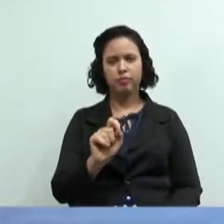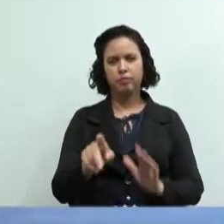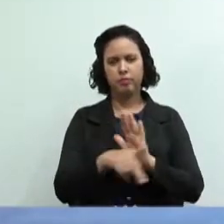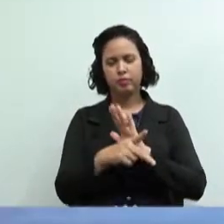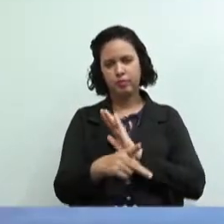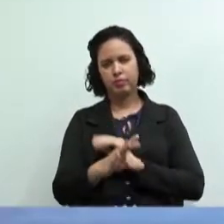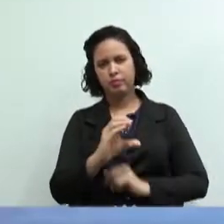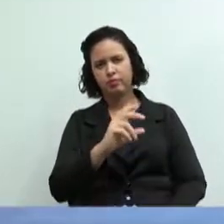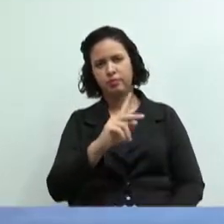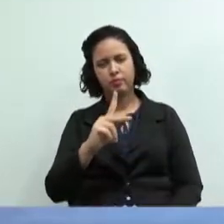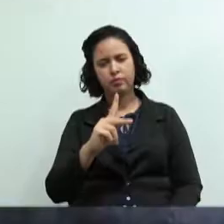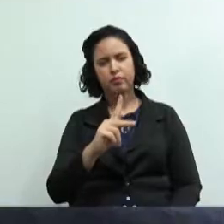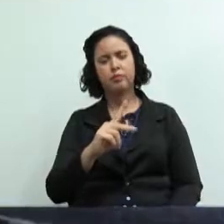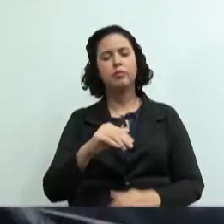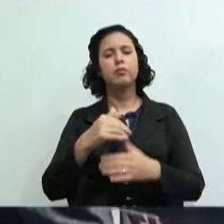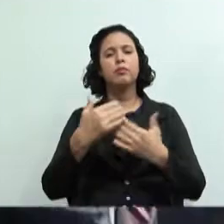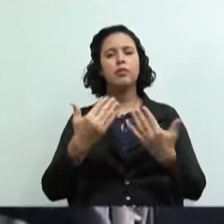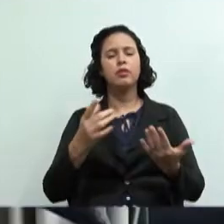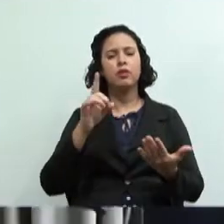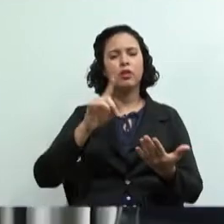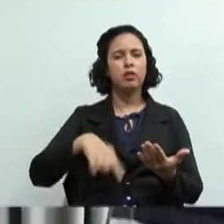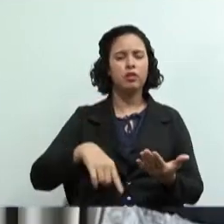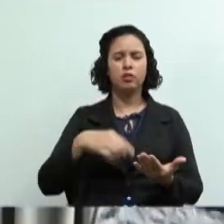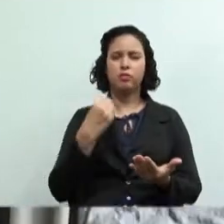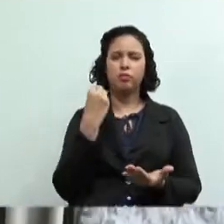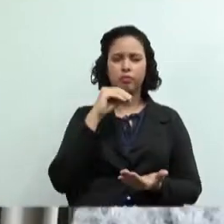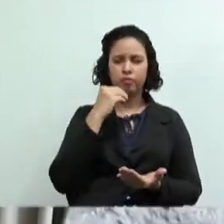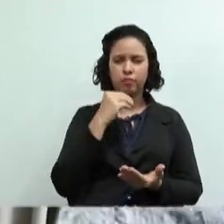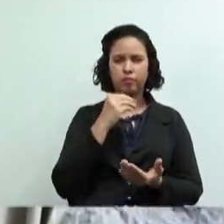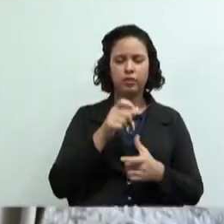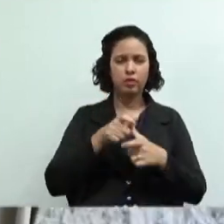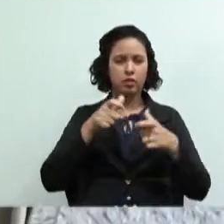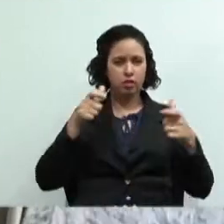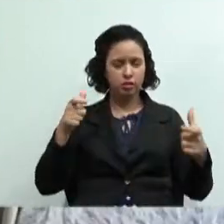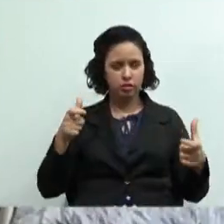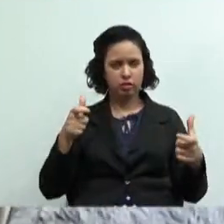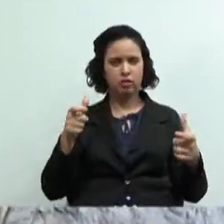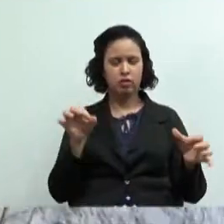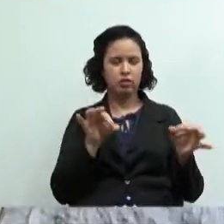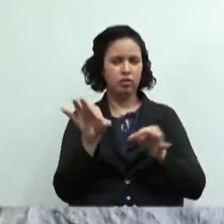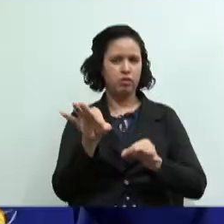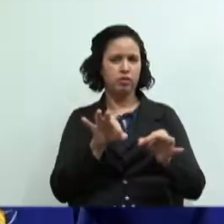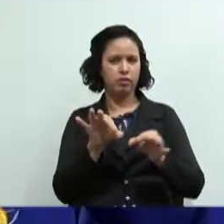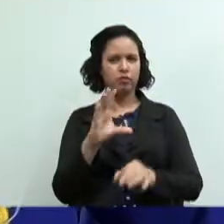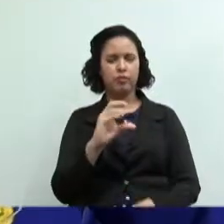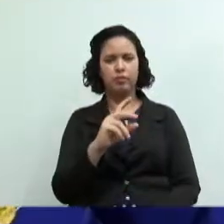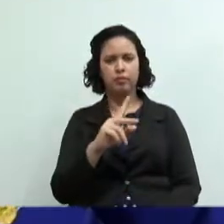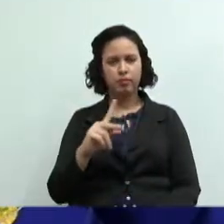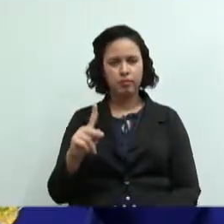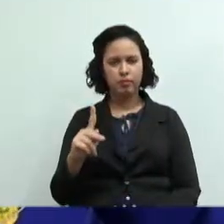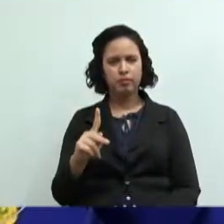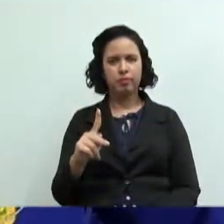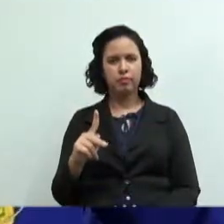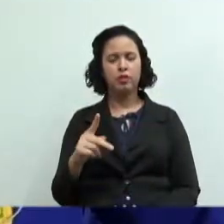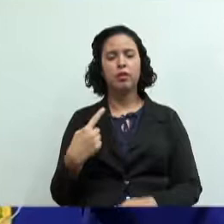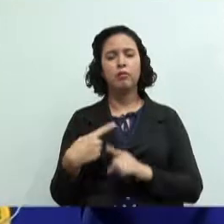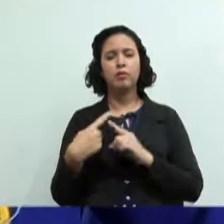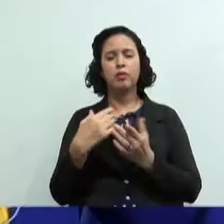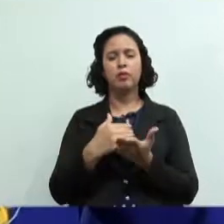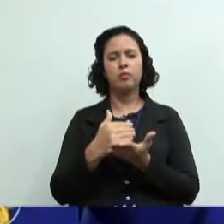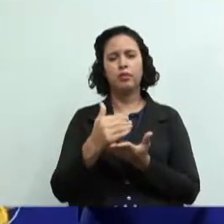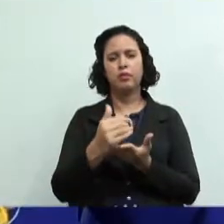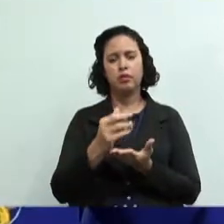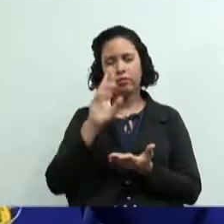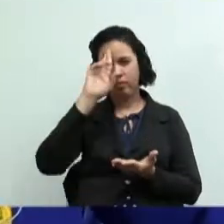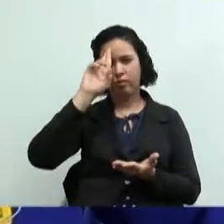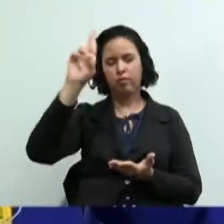cooperativa. Então, esse é um benefício muito grande que eles tiveram se organizando como cooperativa porque eles passaram a ser donos